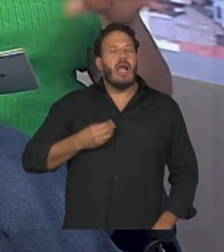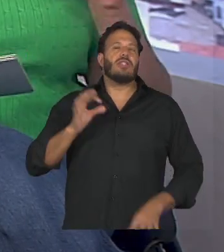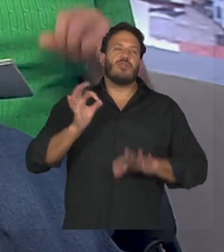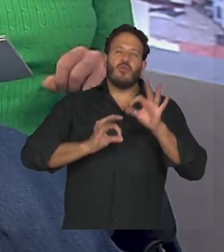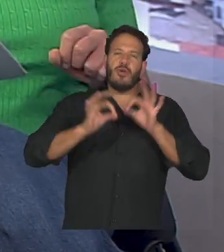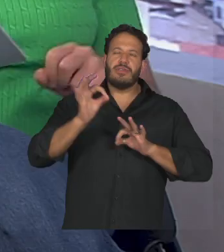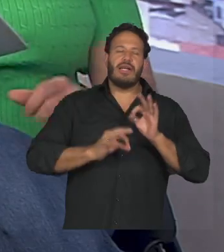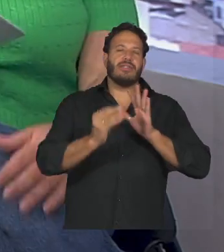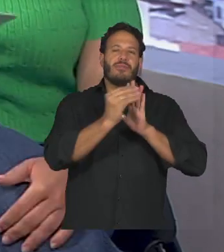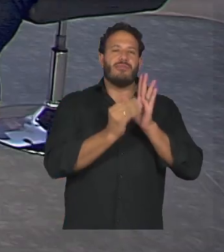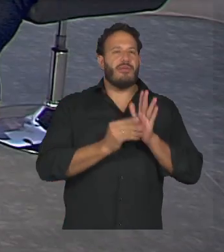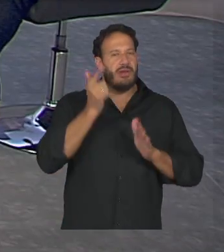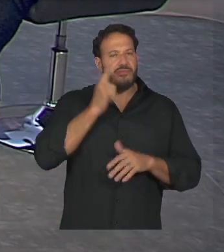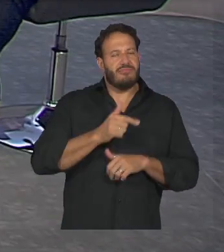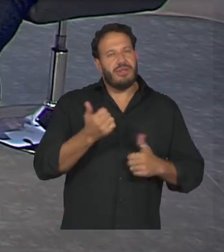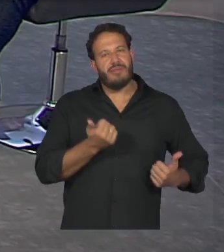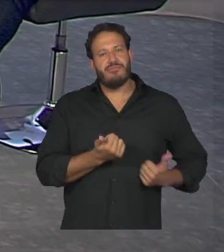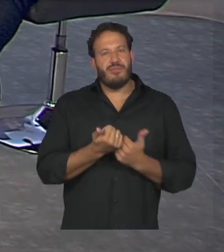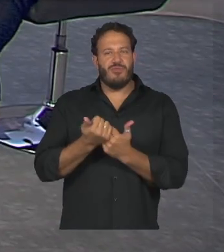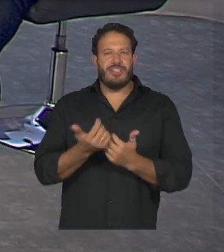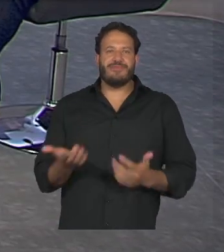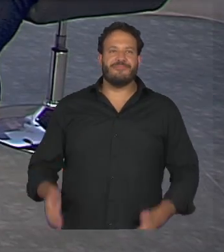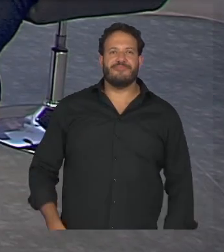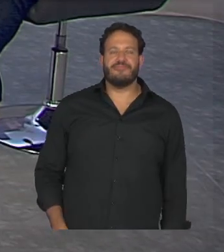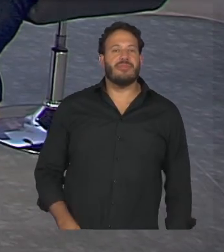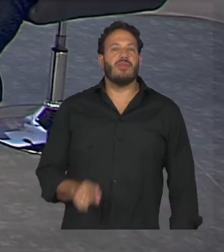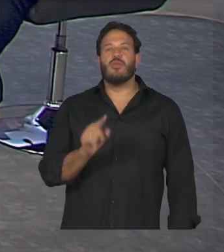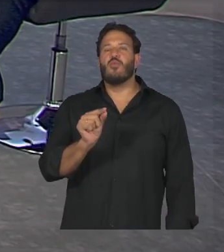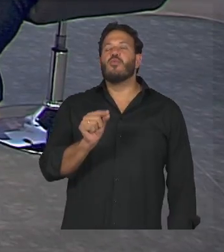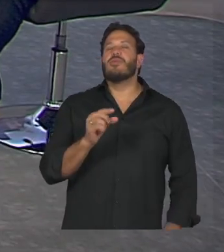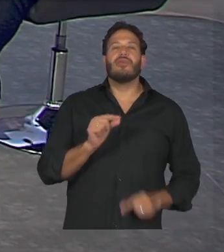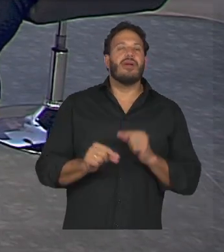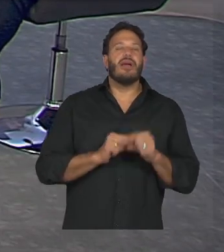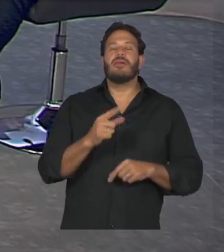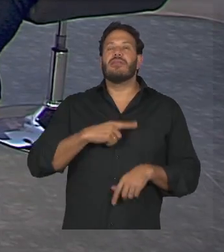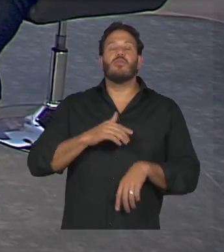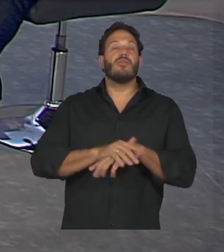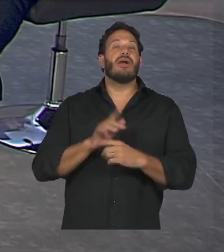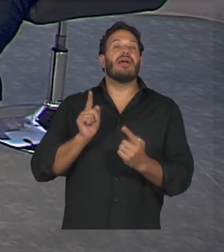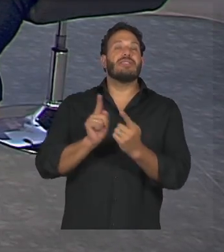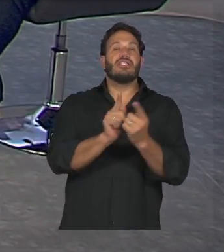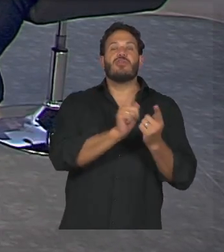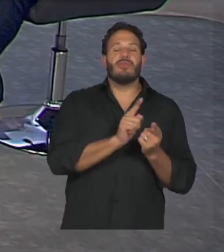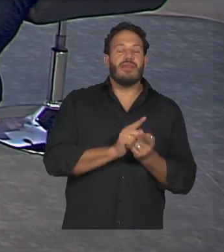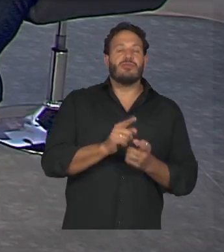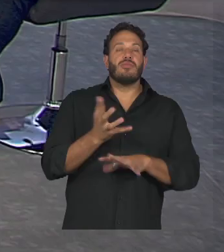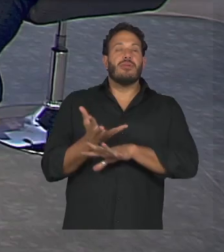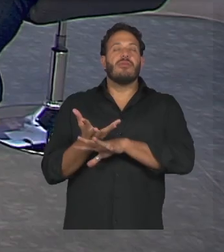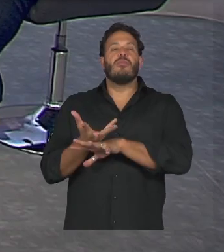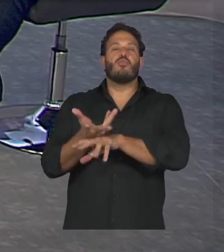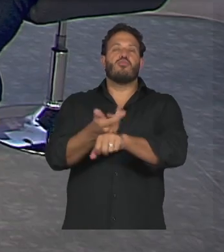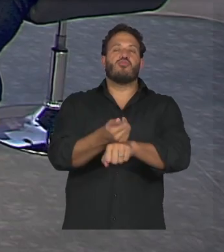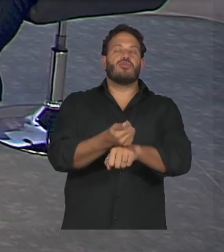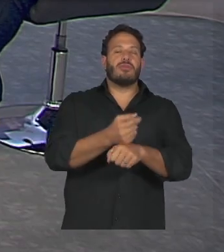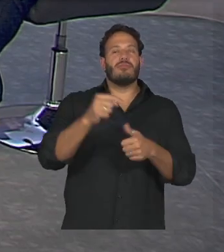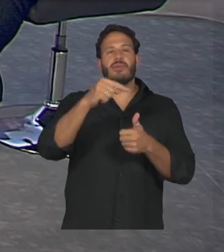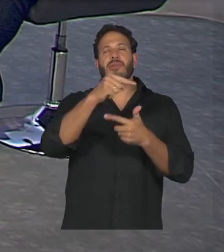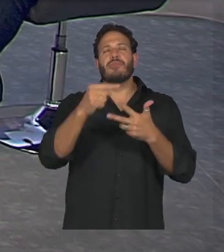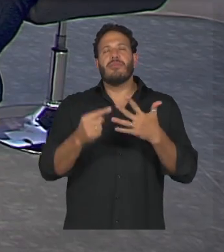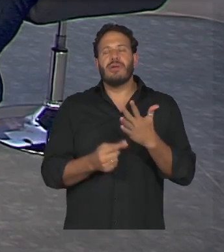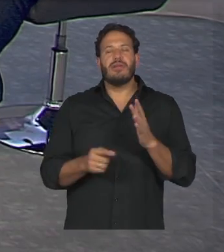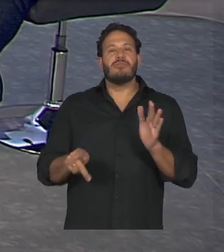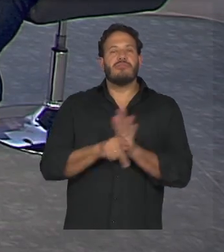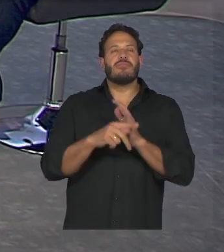para apoiar essa causa o Kátia o que que envolve um atendimento multidisciplinar para a pessoa com